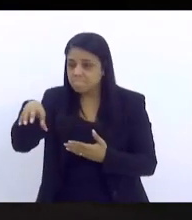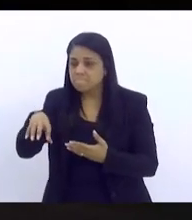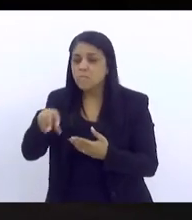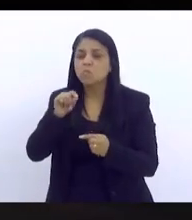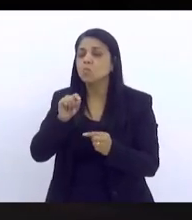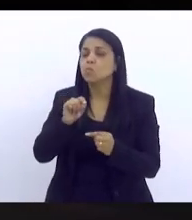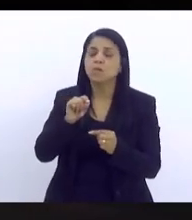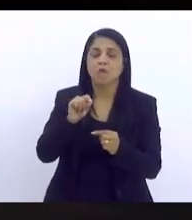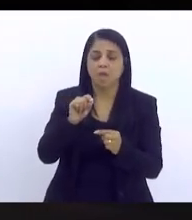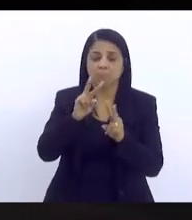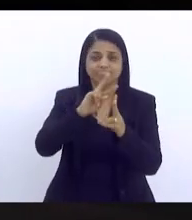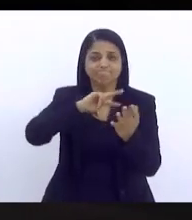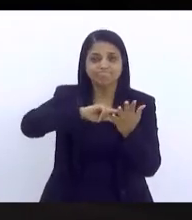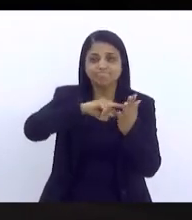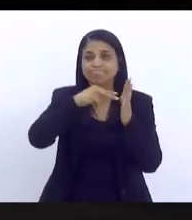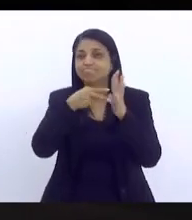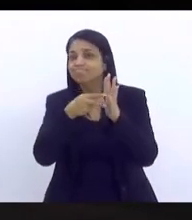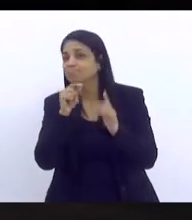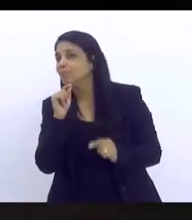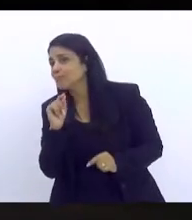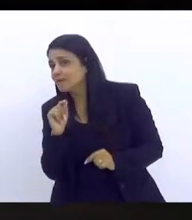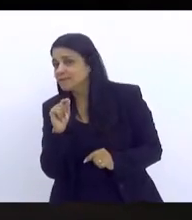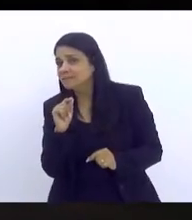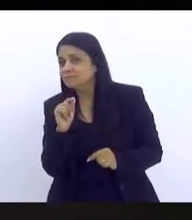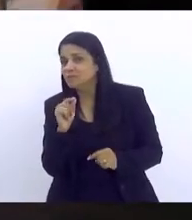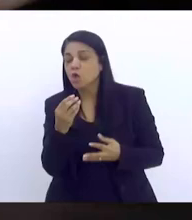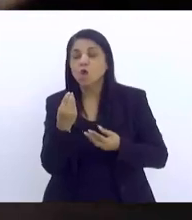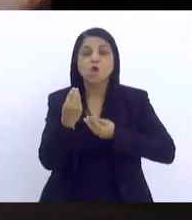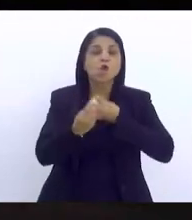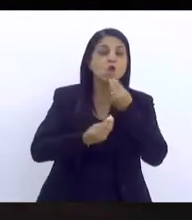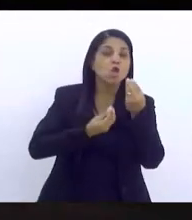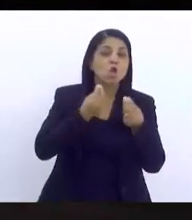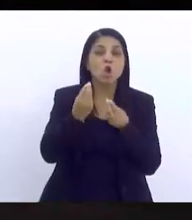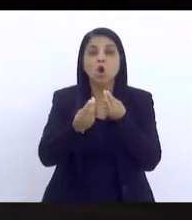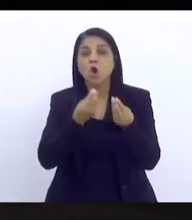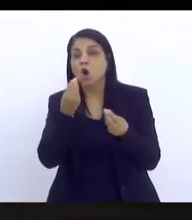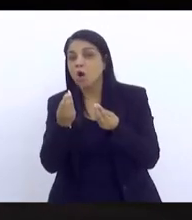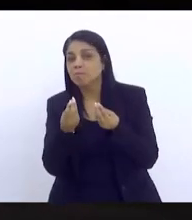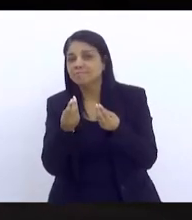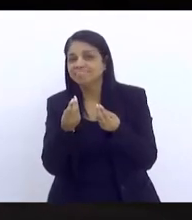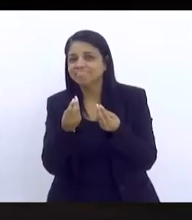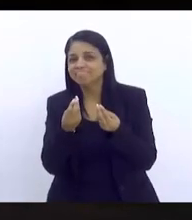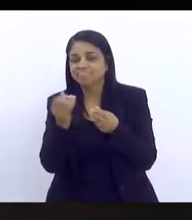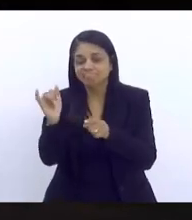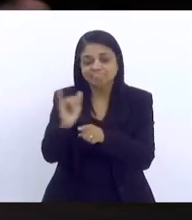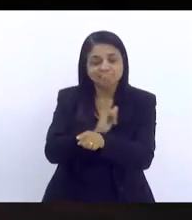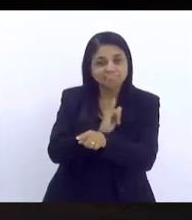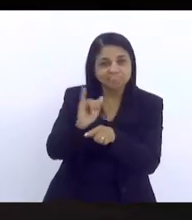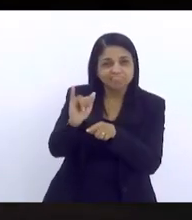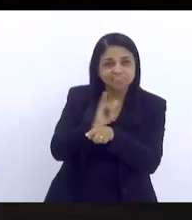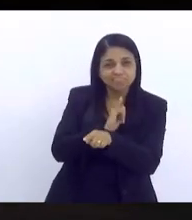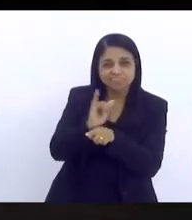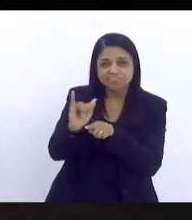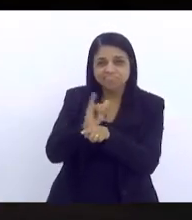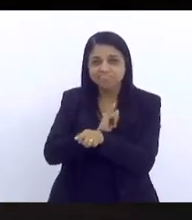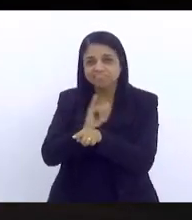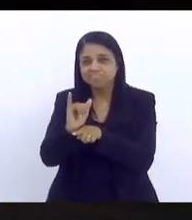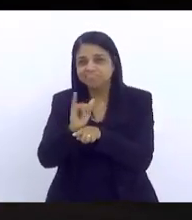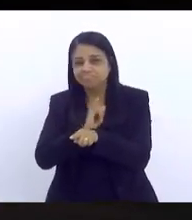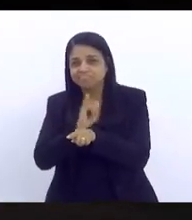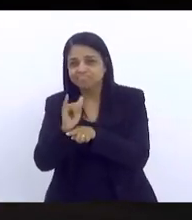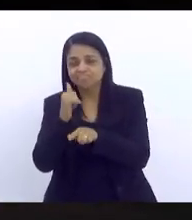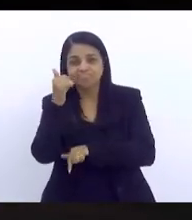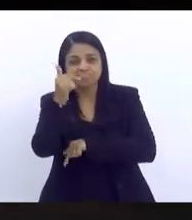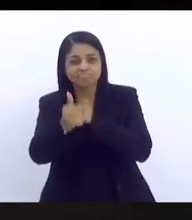intersetorialidade. E como é que se estabelece essa estratégia ou esse modo de